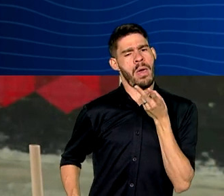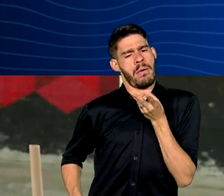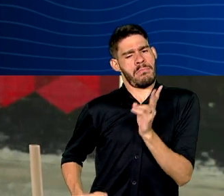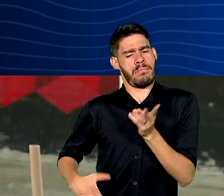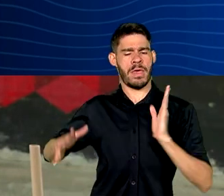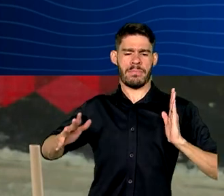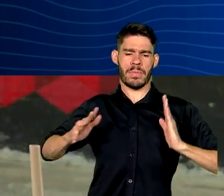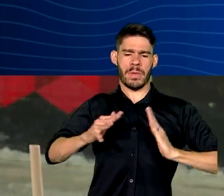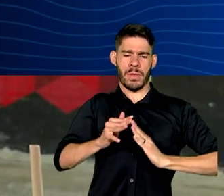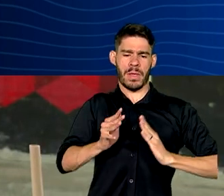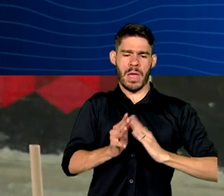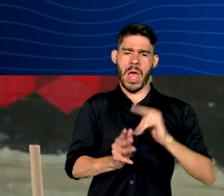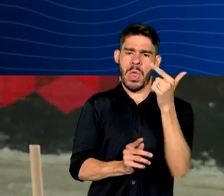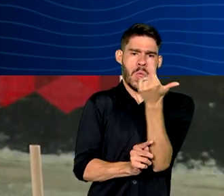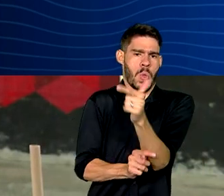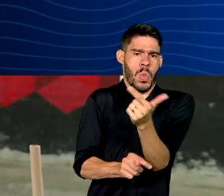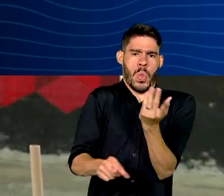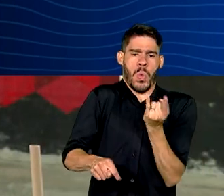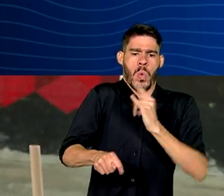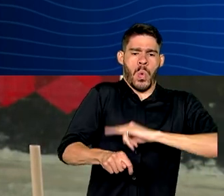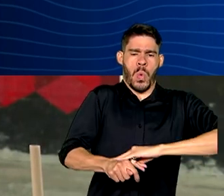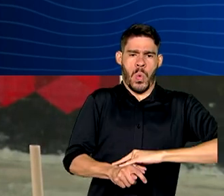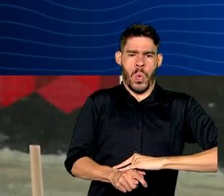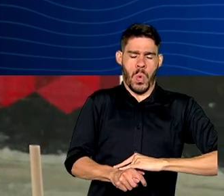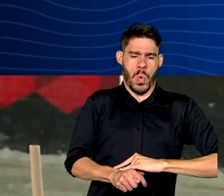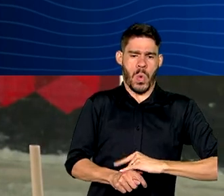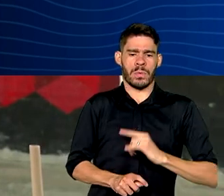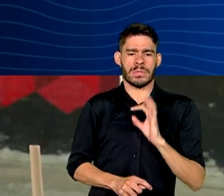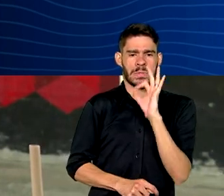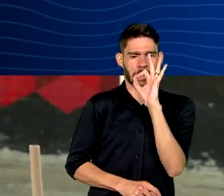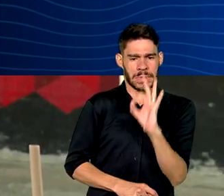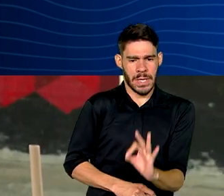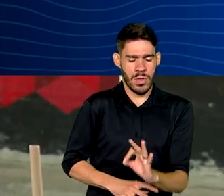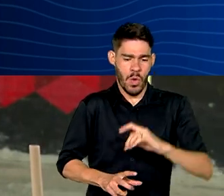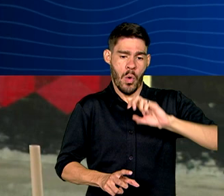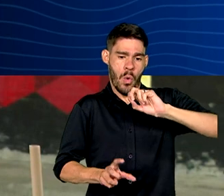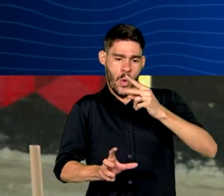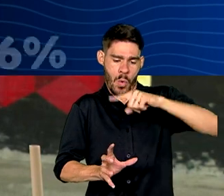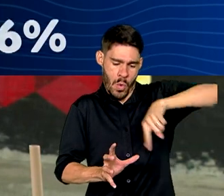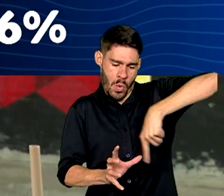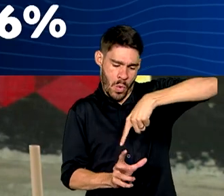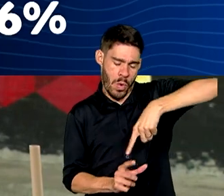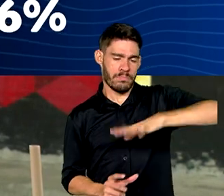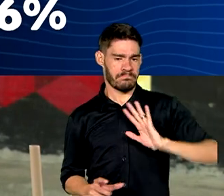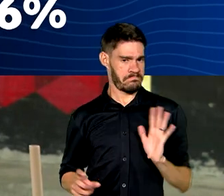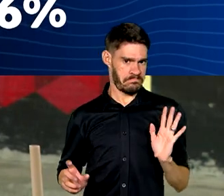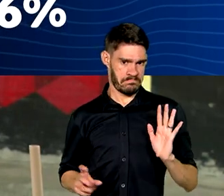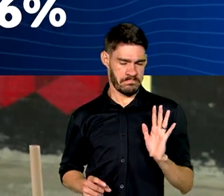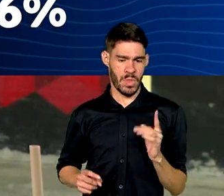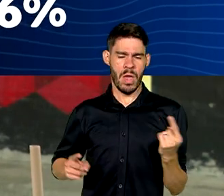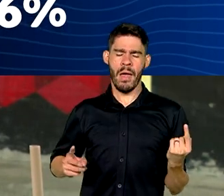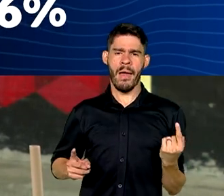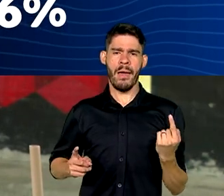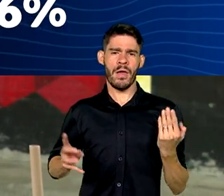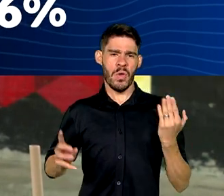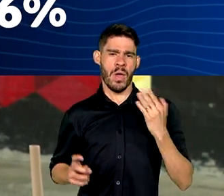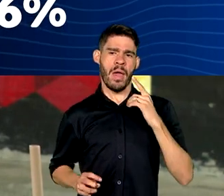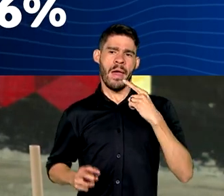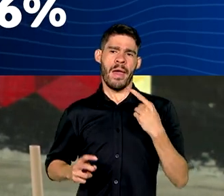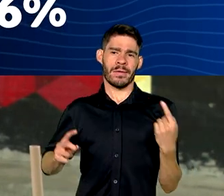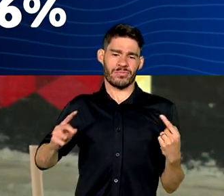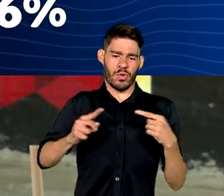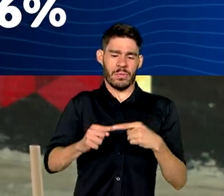em residências onde não há banheiro, sanitários ou buracos para dejeções. Isso equivale a 0